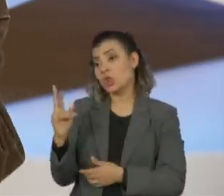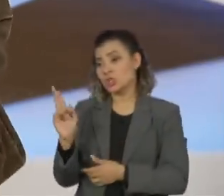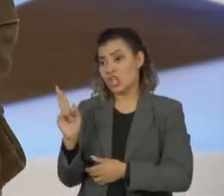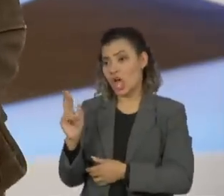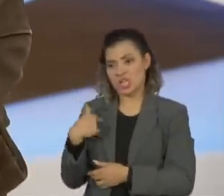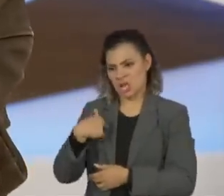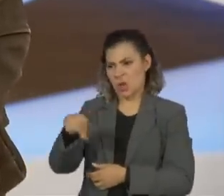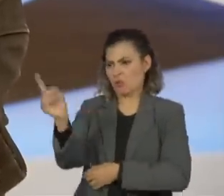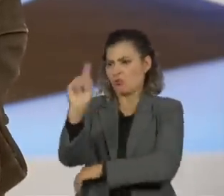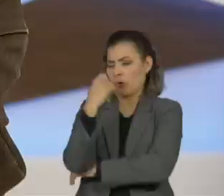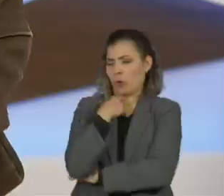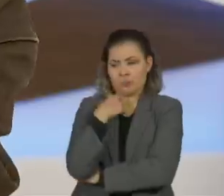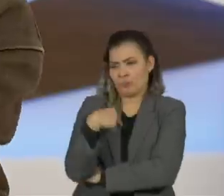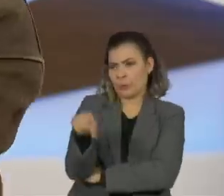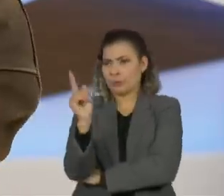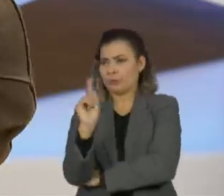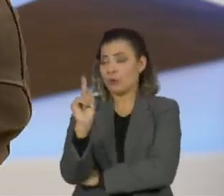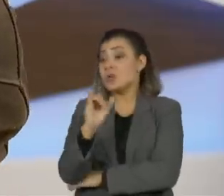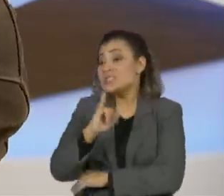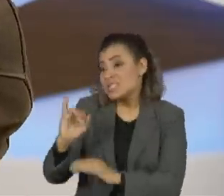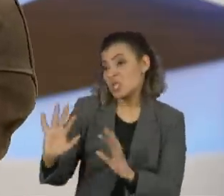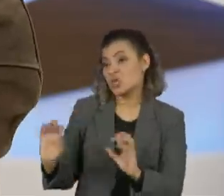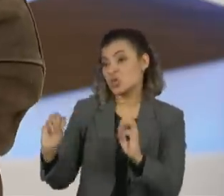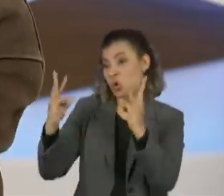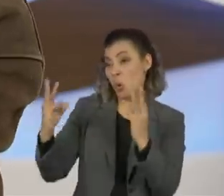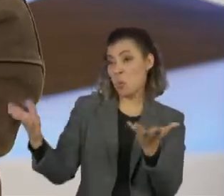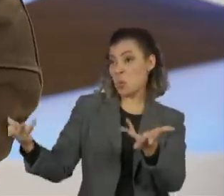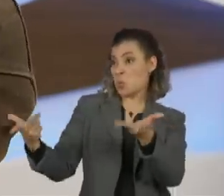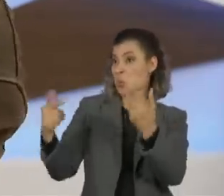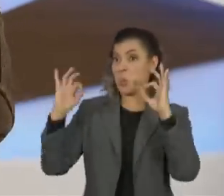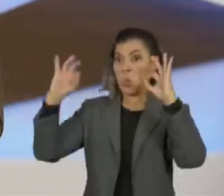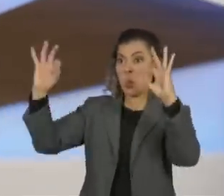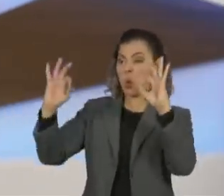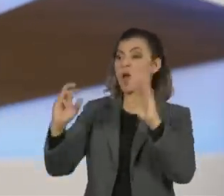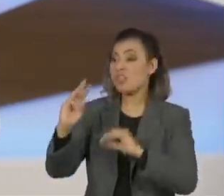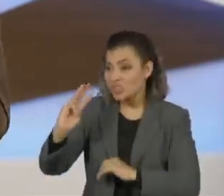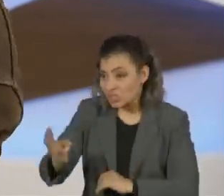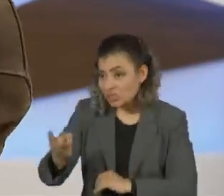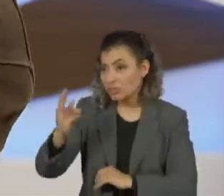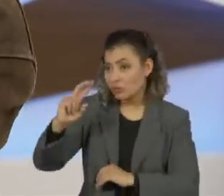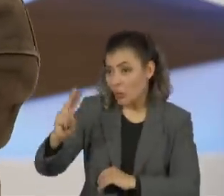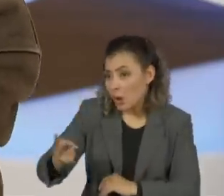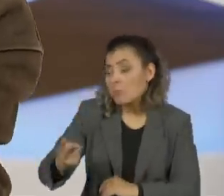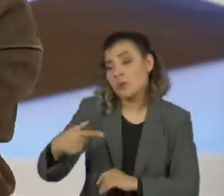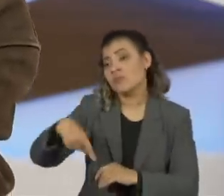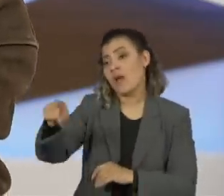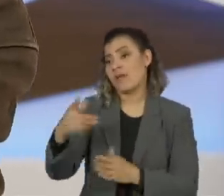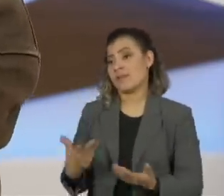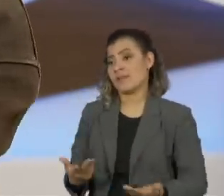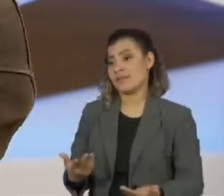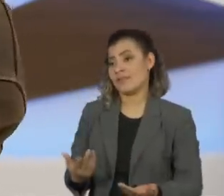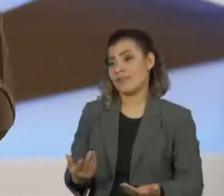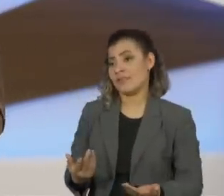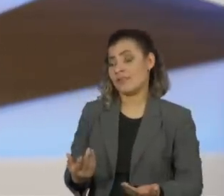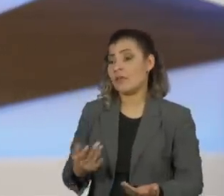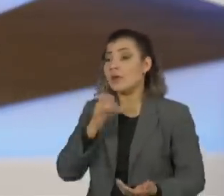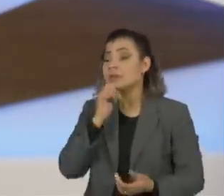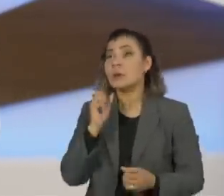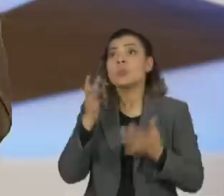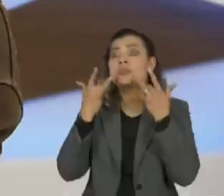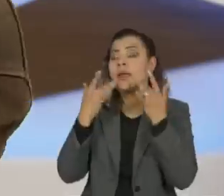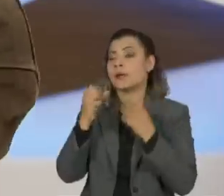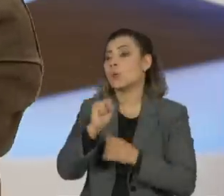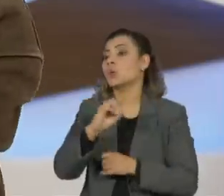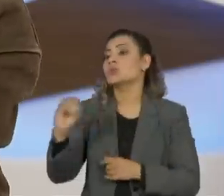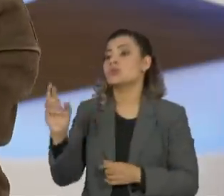pessoa não vai, está entendendo? Então, você pensa, pô, você tem um teatro de oitocentos lugares que você paga cem reais,